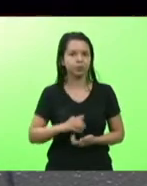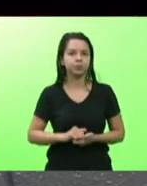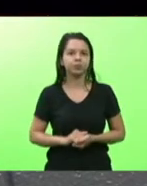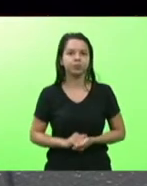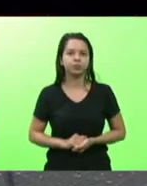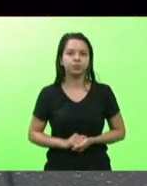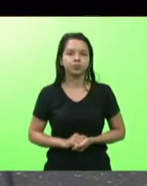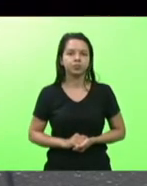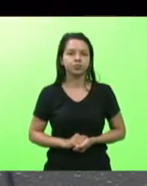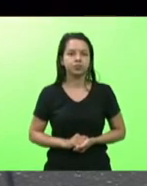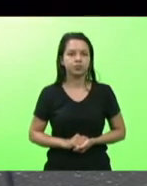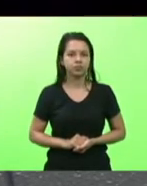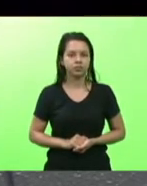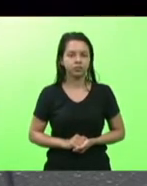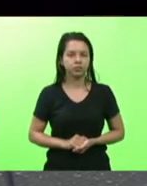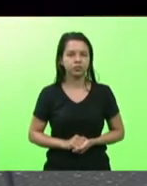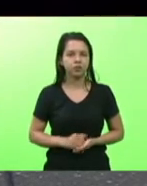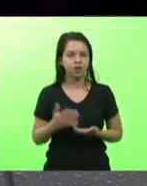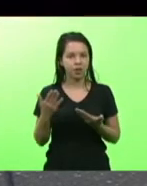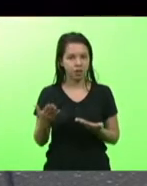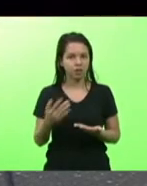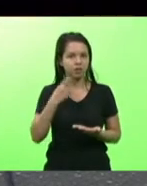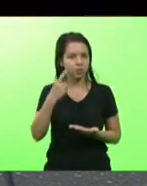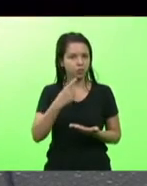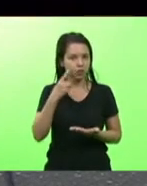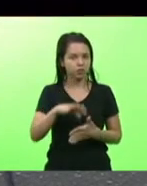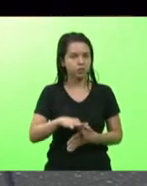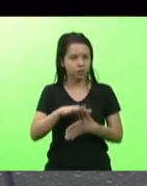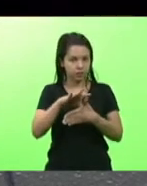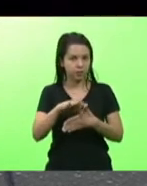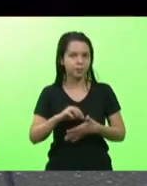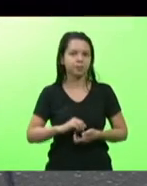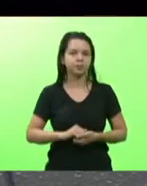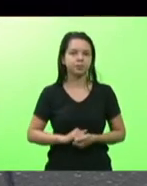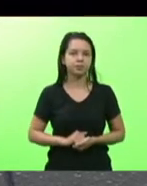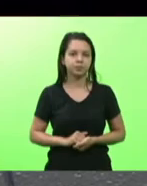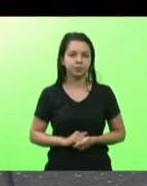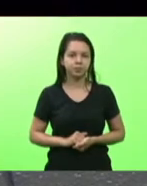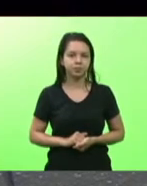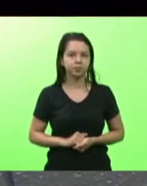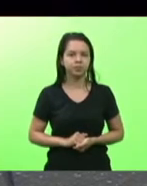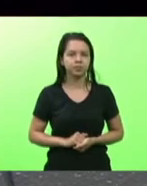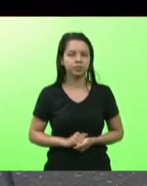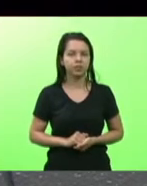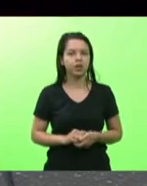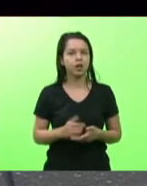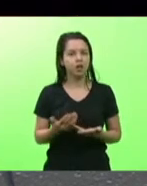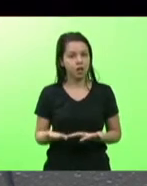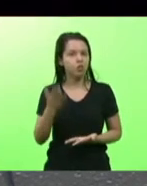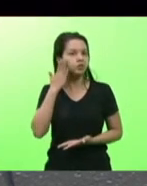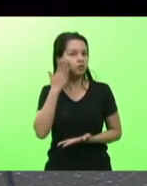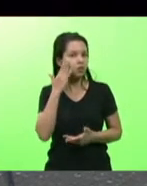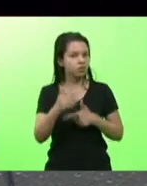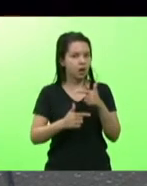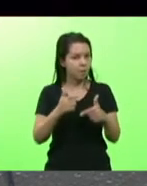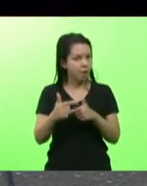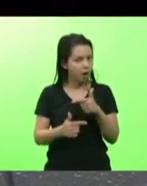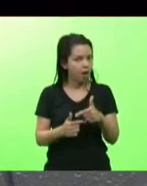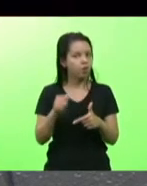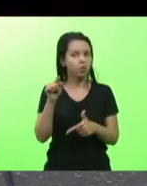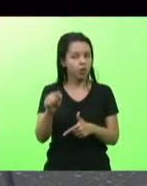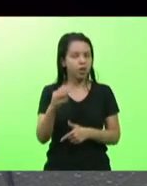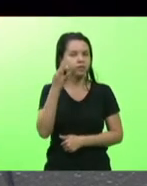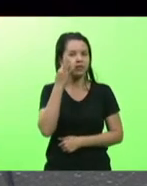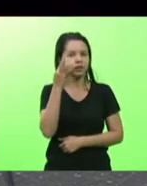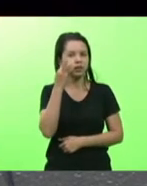nosso grande líder sei do trabalho que fez e que faz pelo